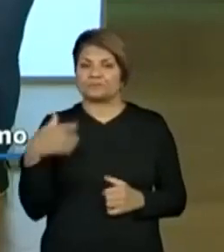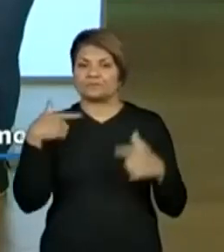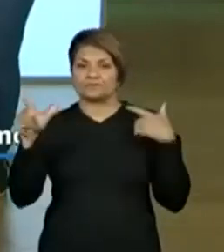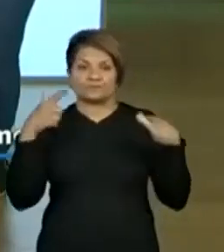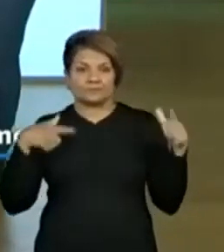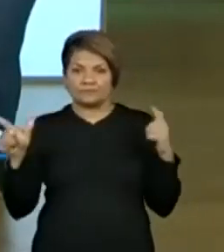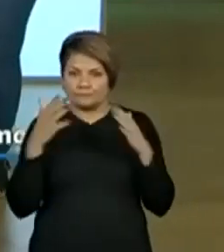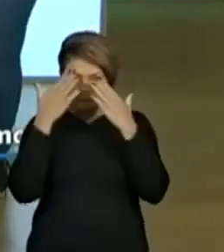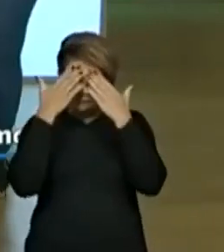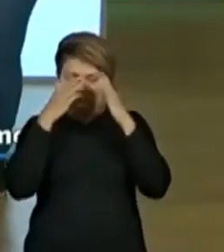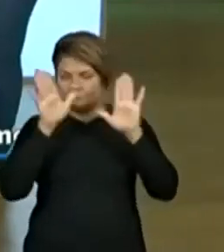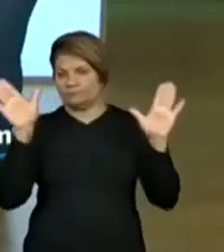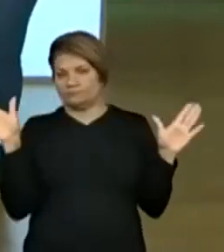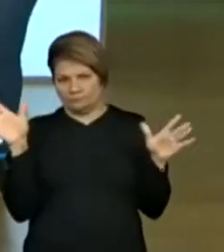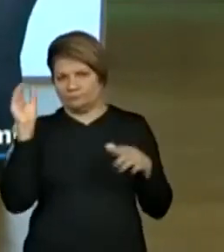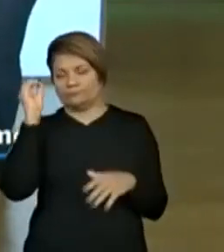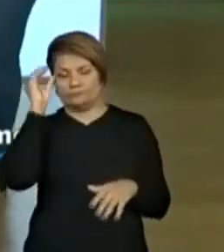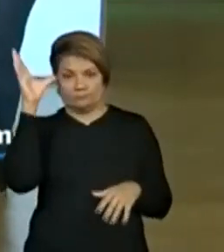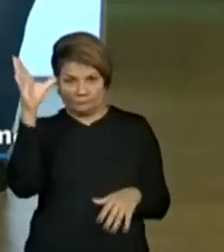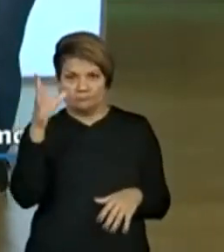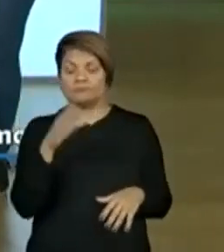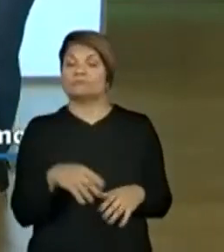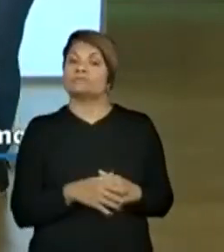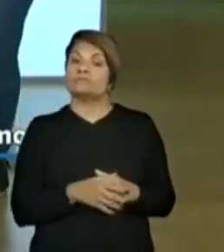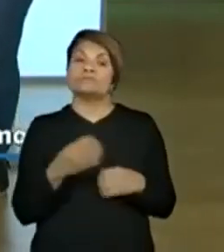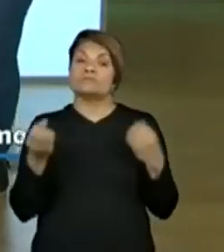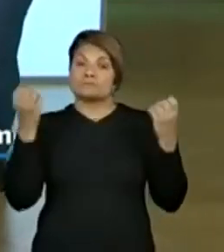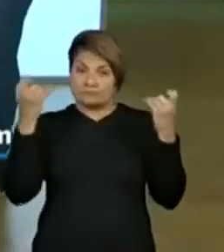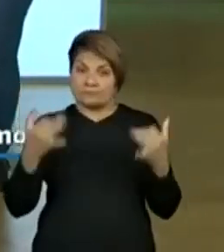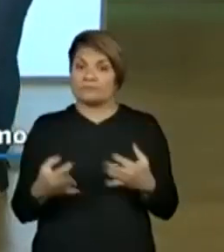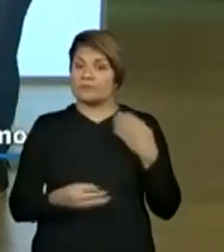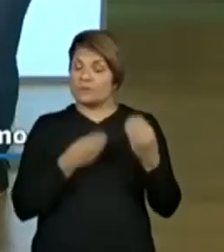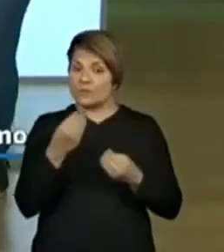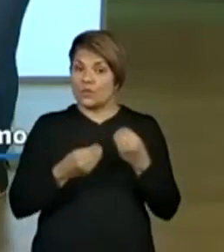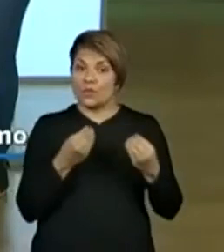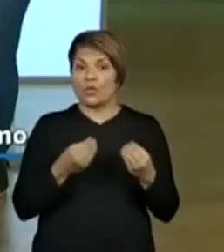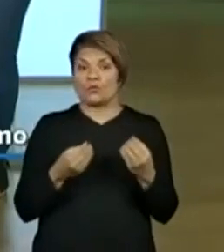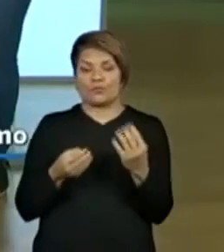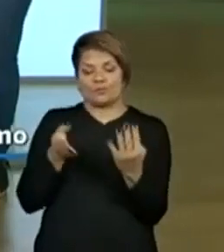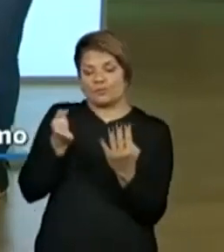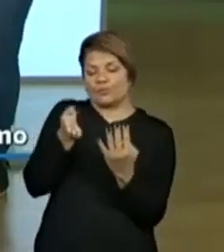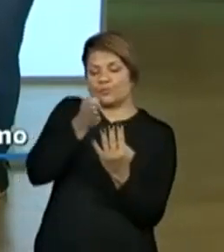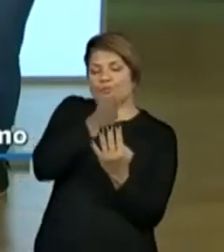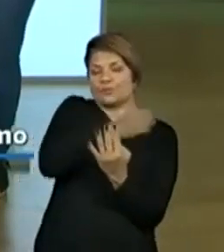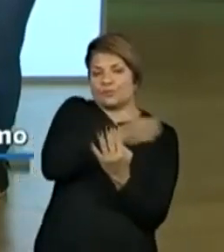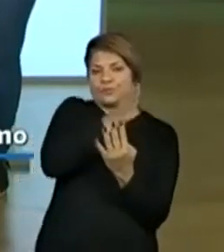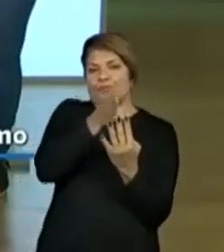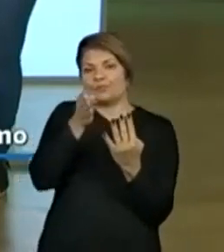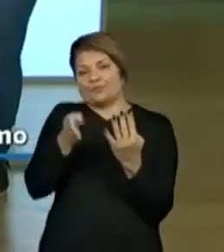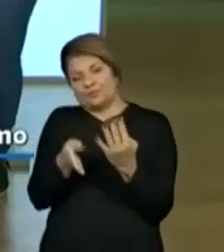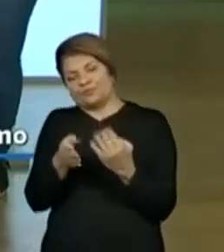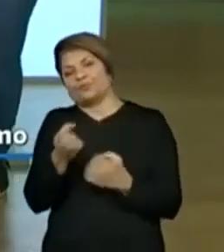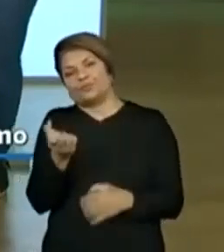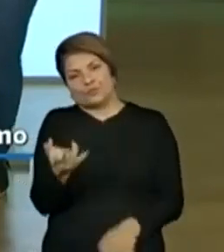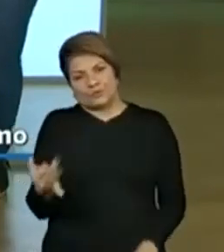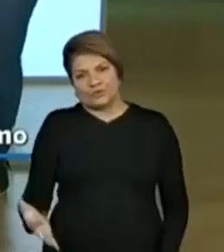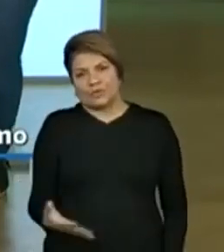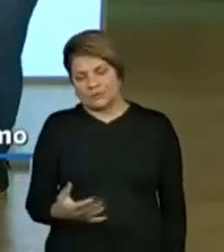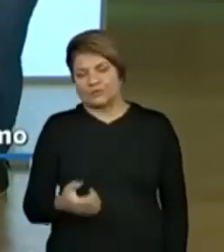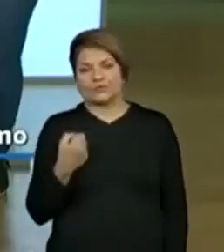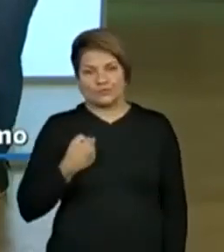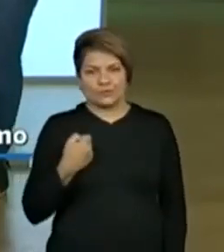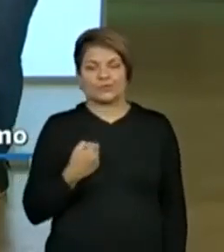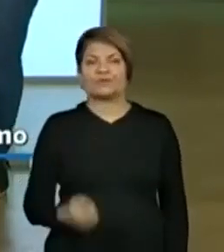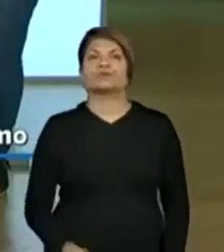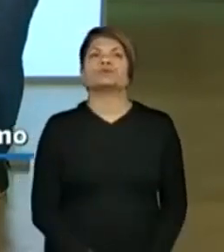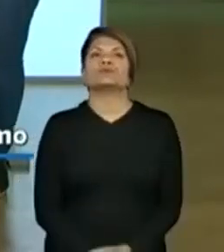ampliar o conhecimento de vocês, falando um pouquinho sobre o valor posicional dos números, tá bom? Então,